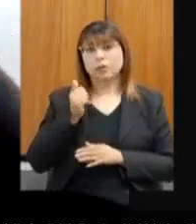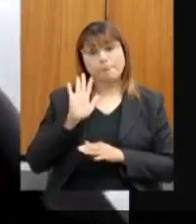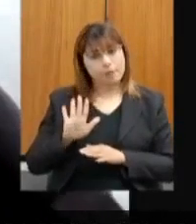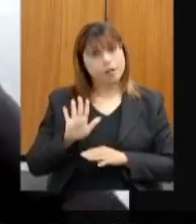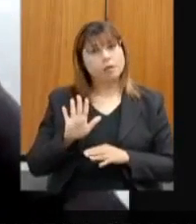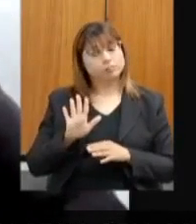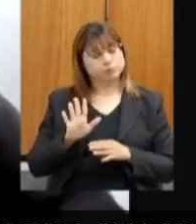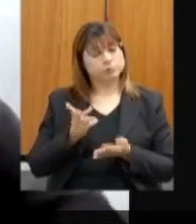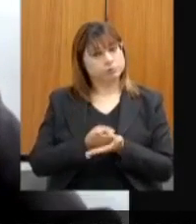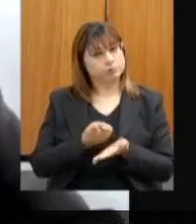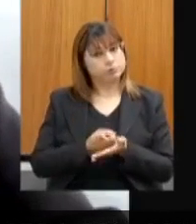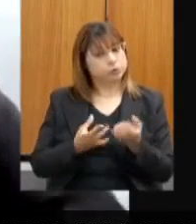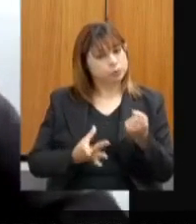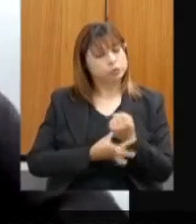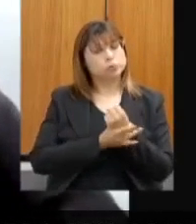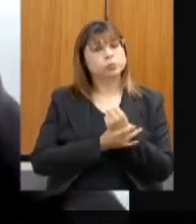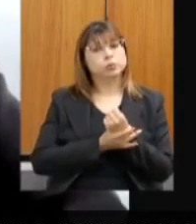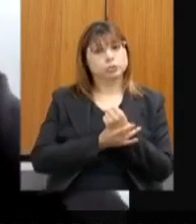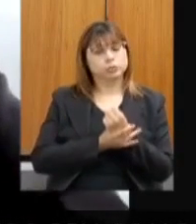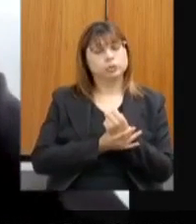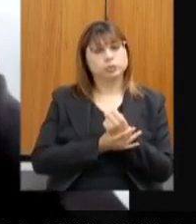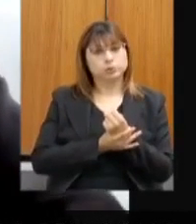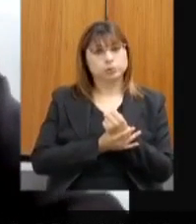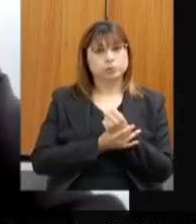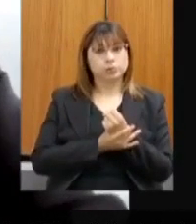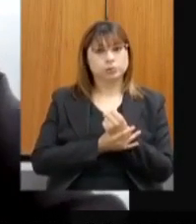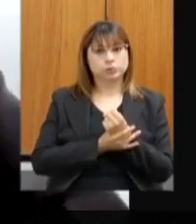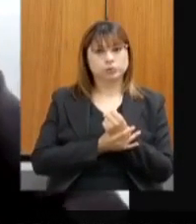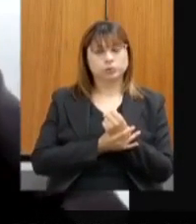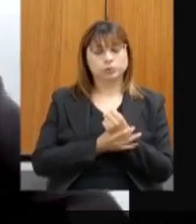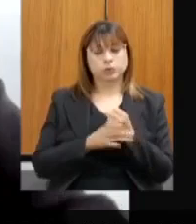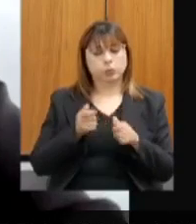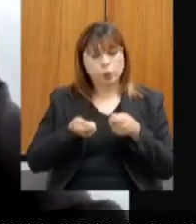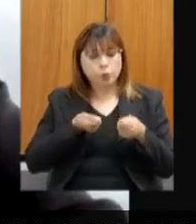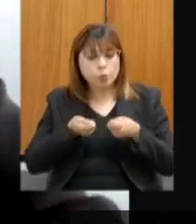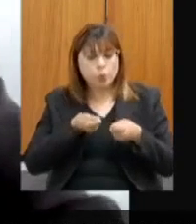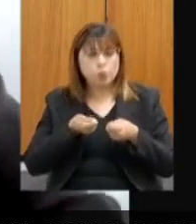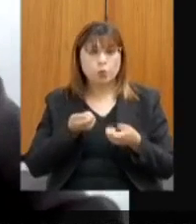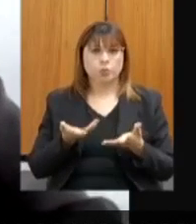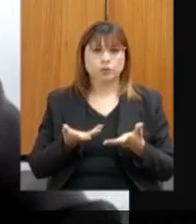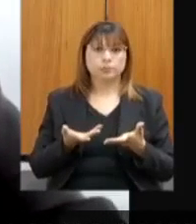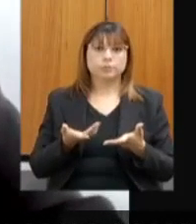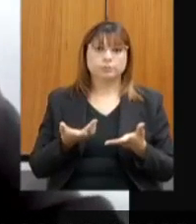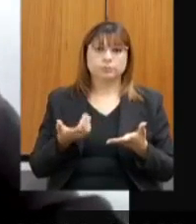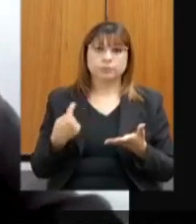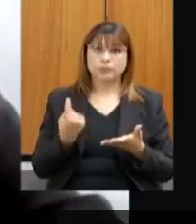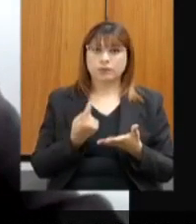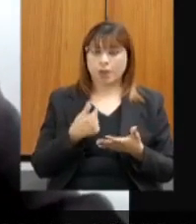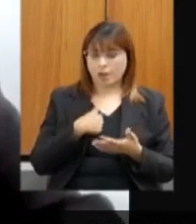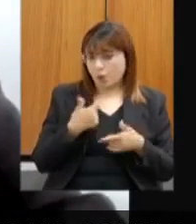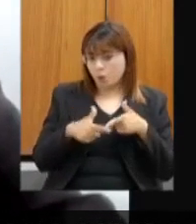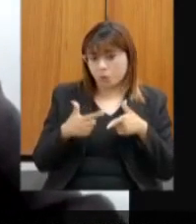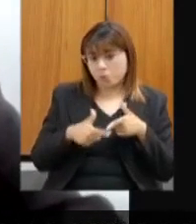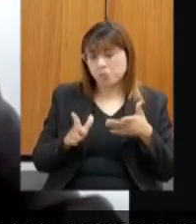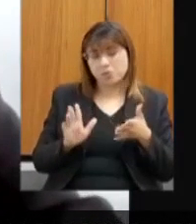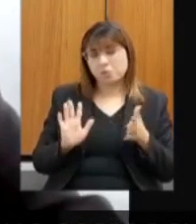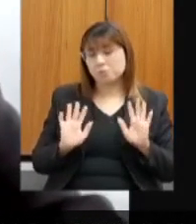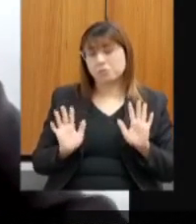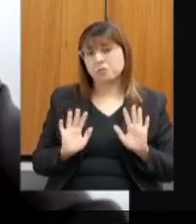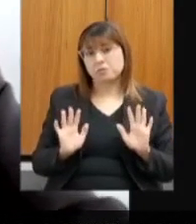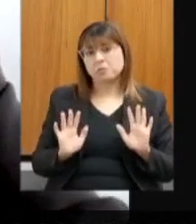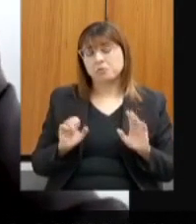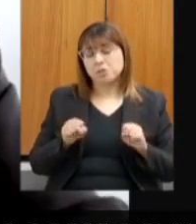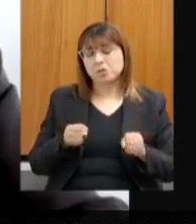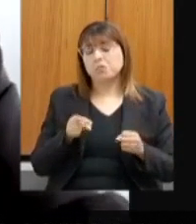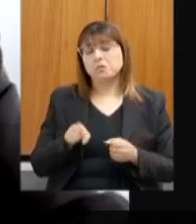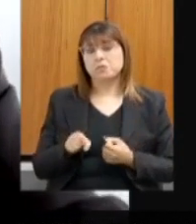segurança, desde que mantida os controles. Não tenho nenhum problema de defender essa posição. se